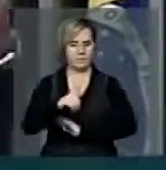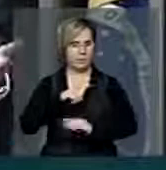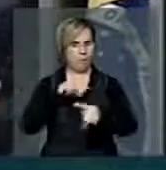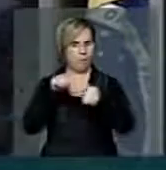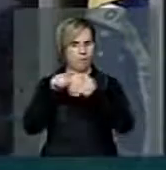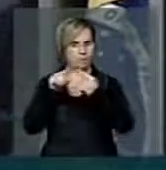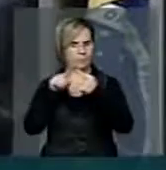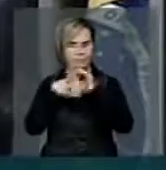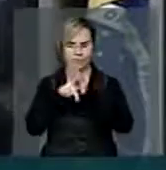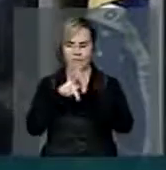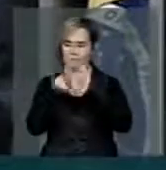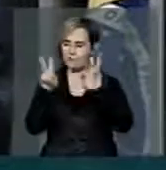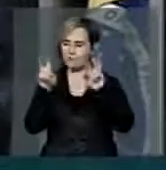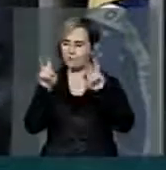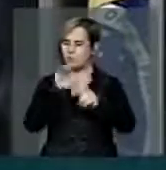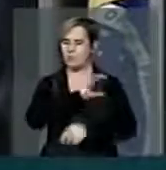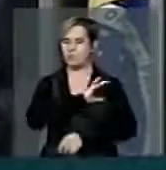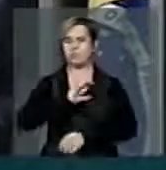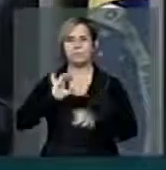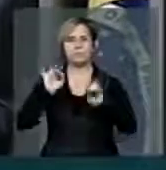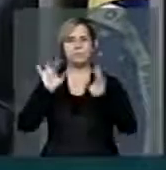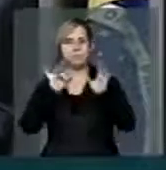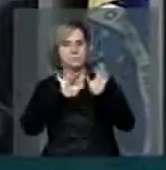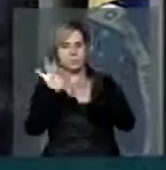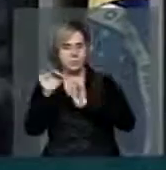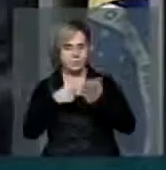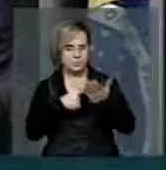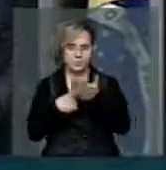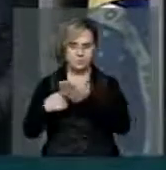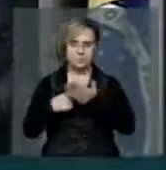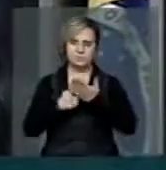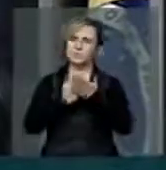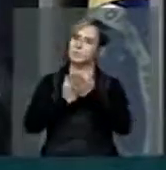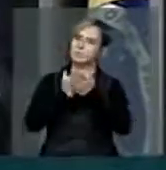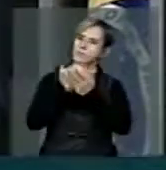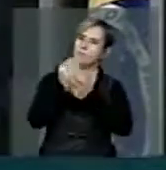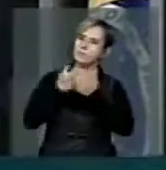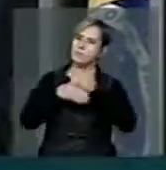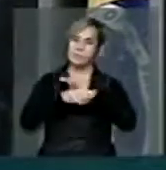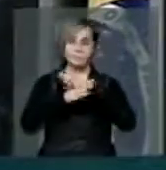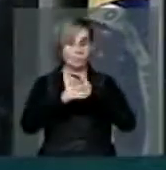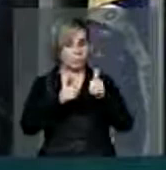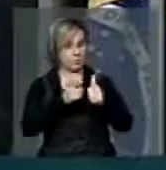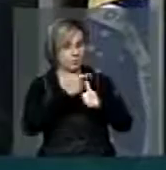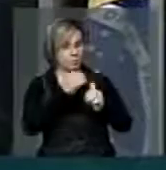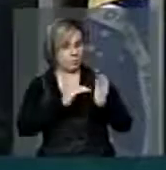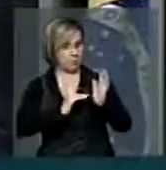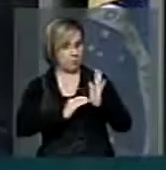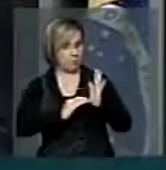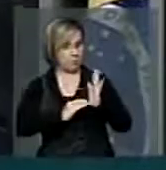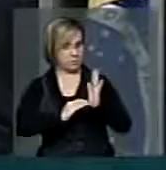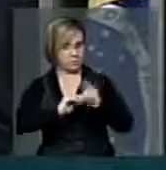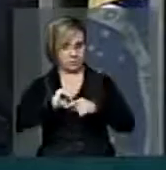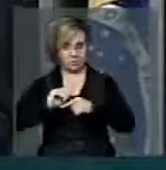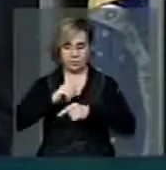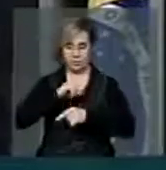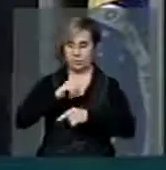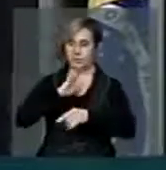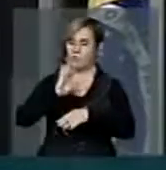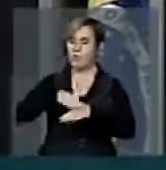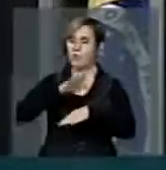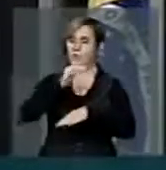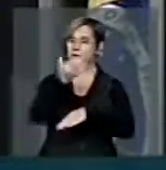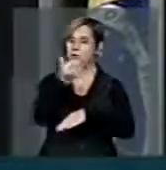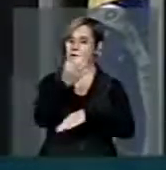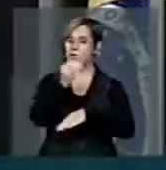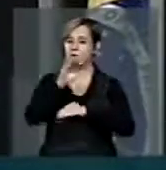de uma comissão especial para elaborá-lo, iniciou a tramitação do Senado, recebeu mais de 600 emendas